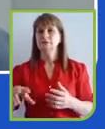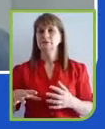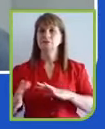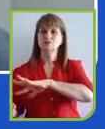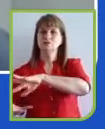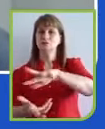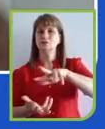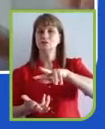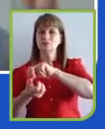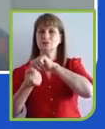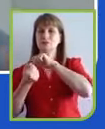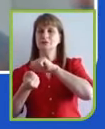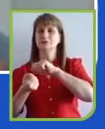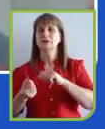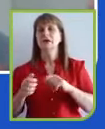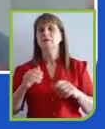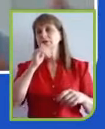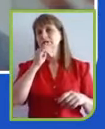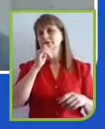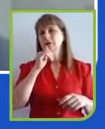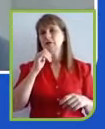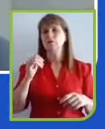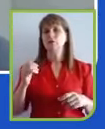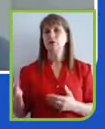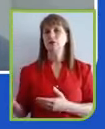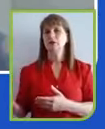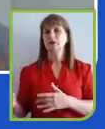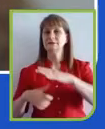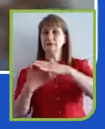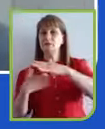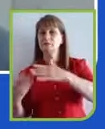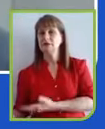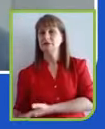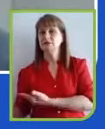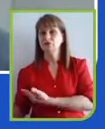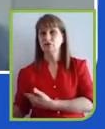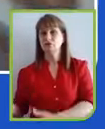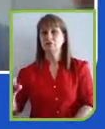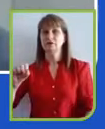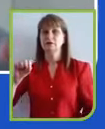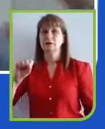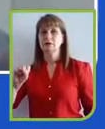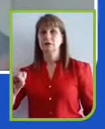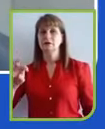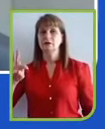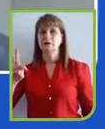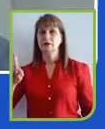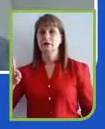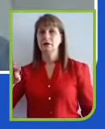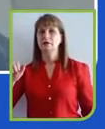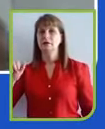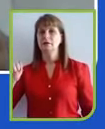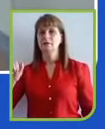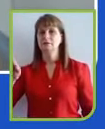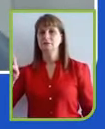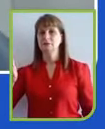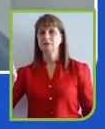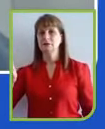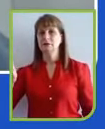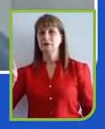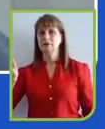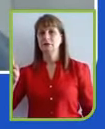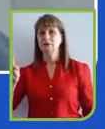startups, muitas organizações estão buscando ajudar startups que criam soluções para se